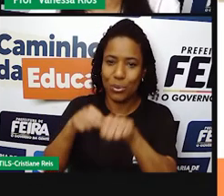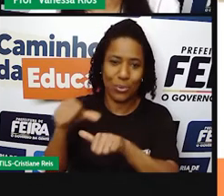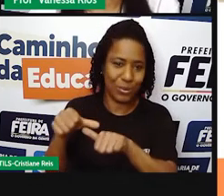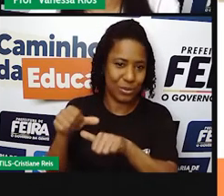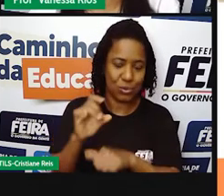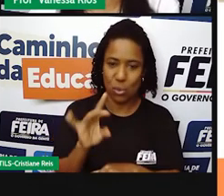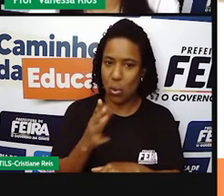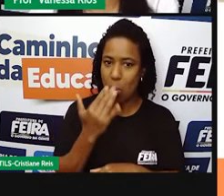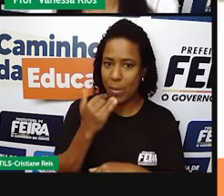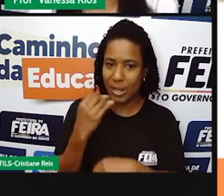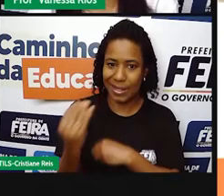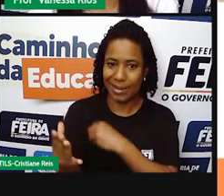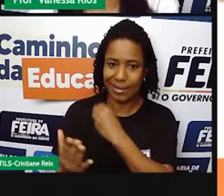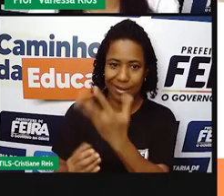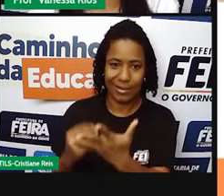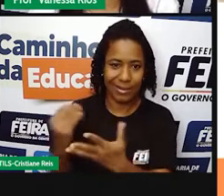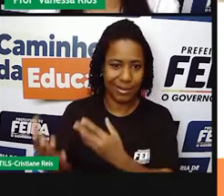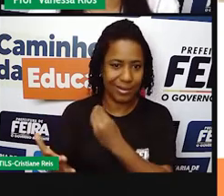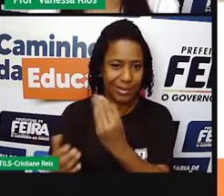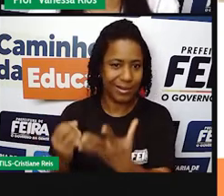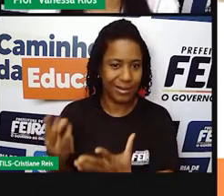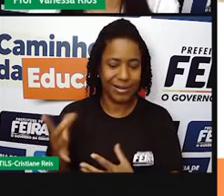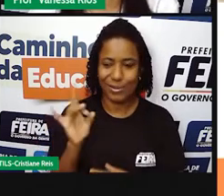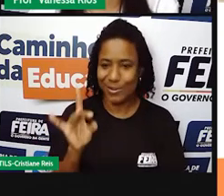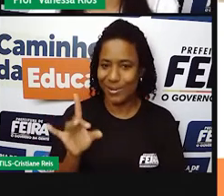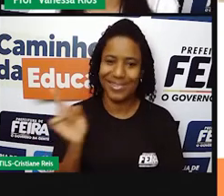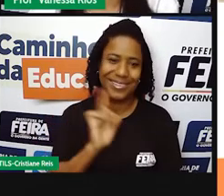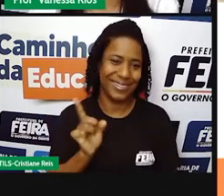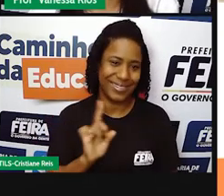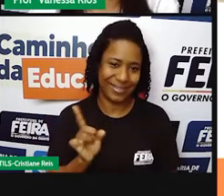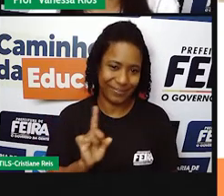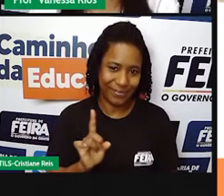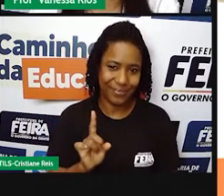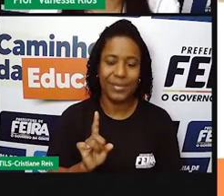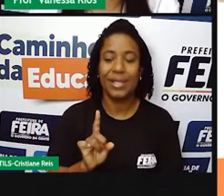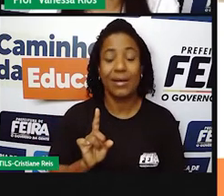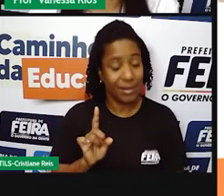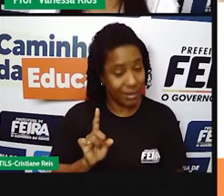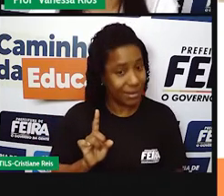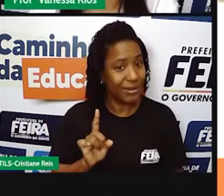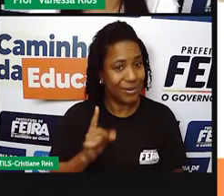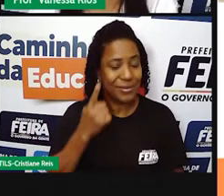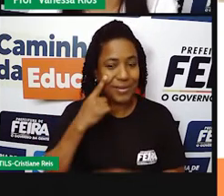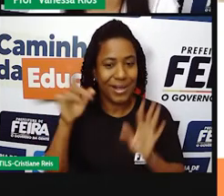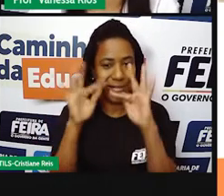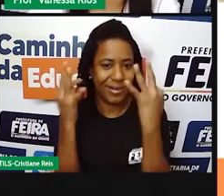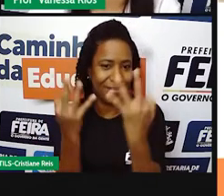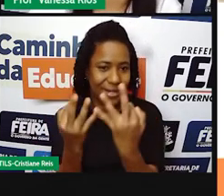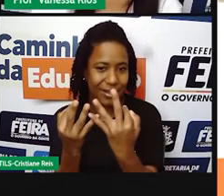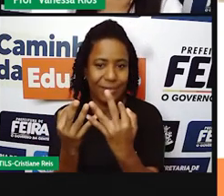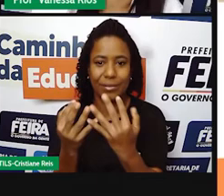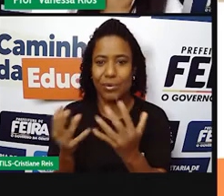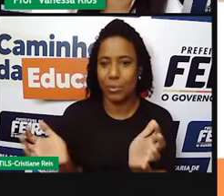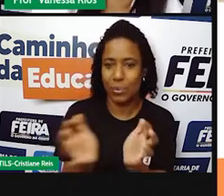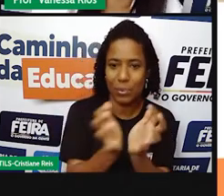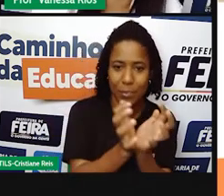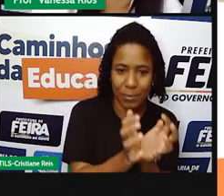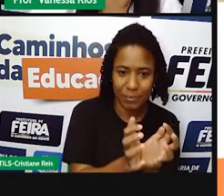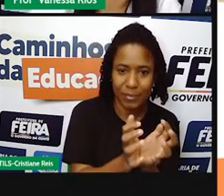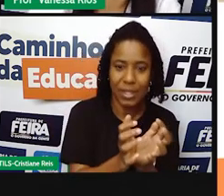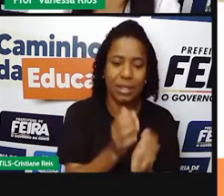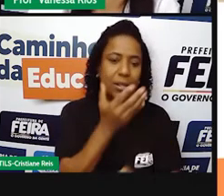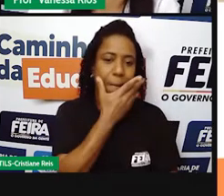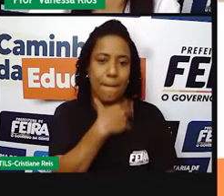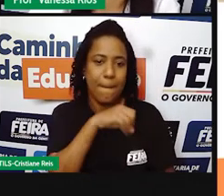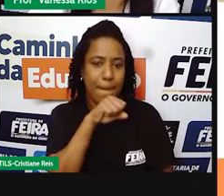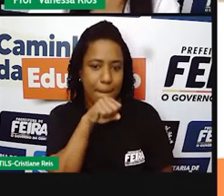E vê também que a formação das famílias, ela vai se alterando, ela vai mudando. Então, tem famílias aí que é formada só pelo pai,